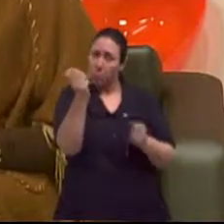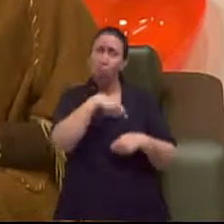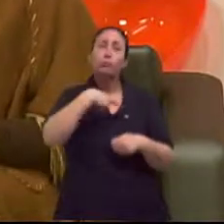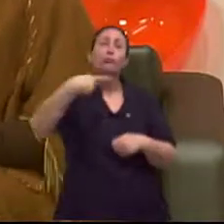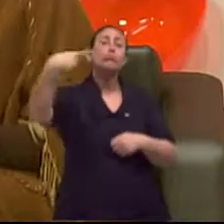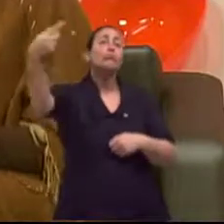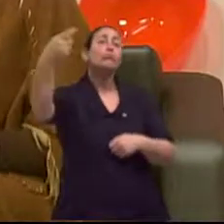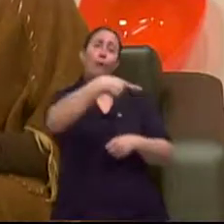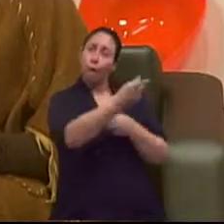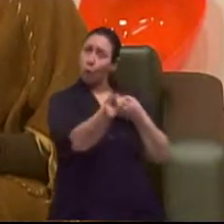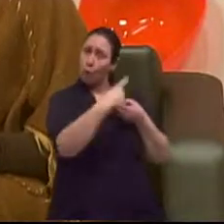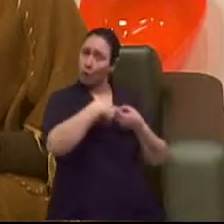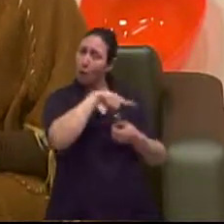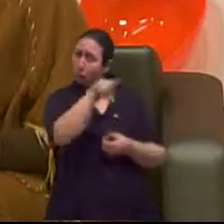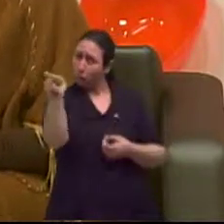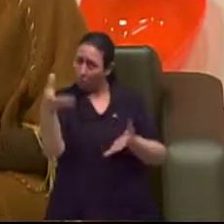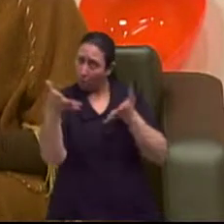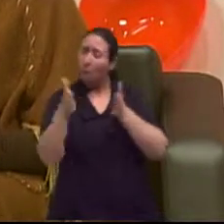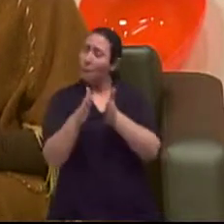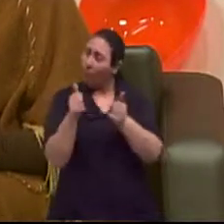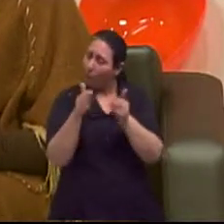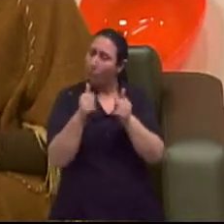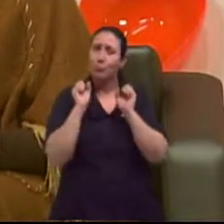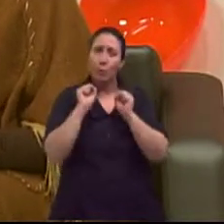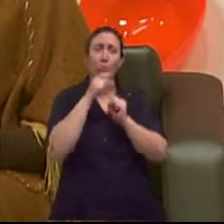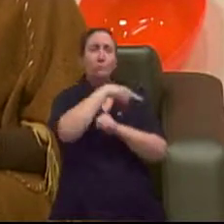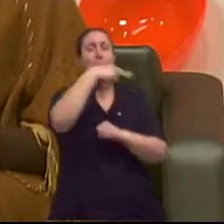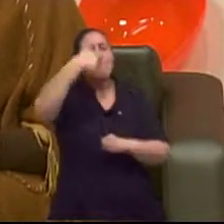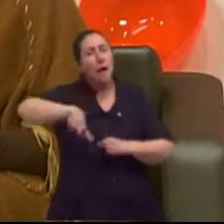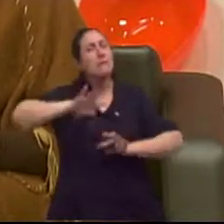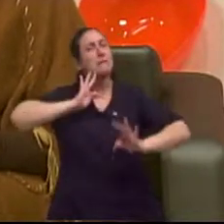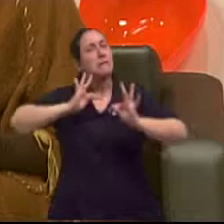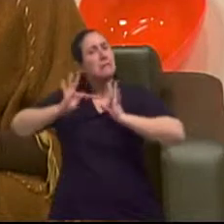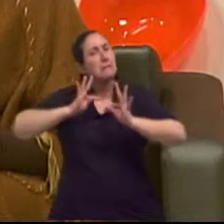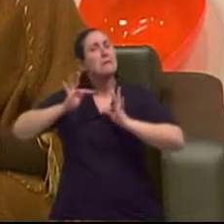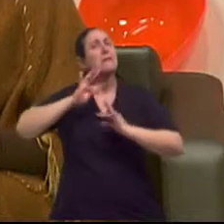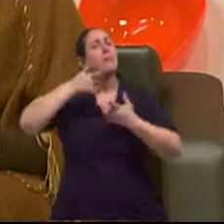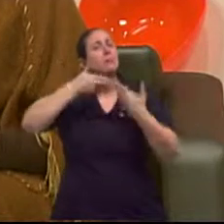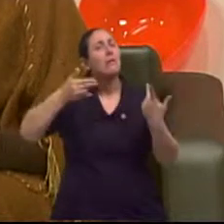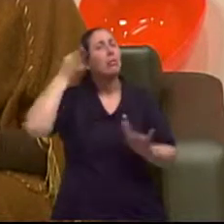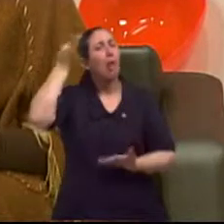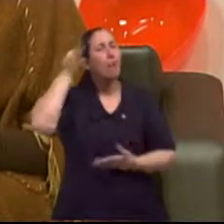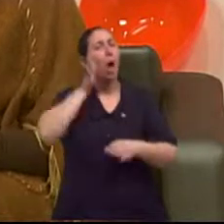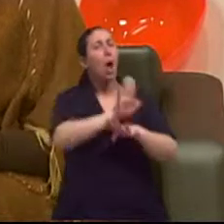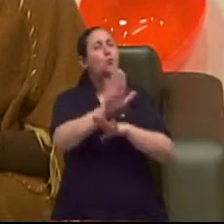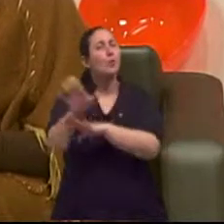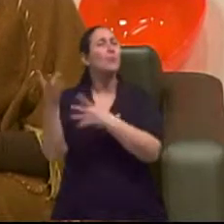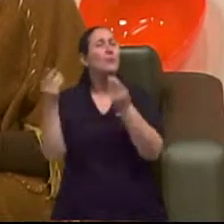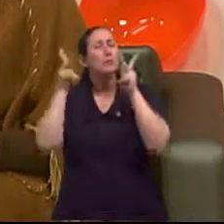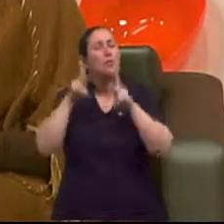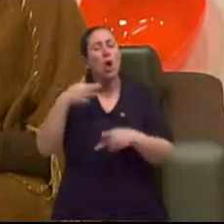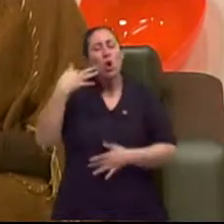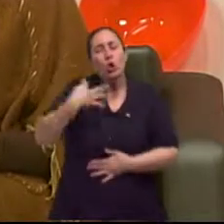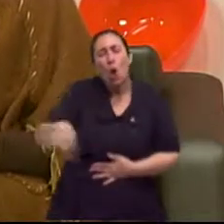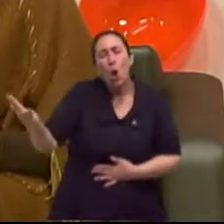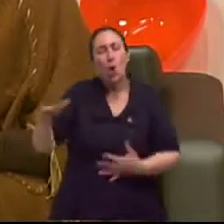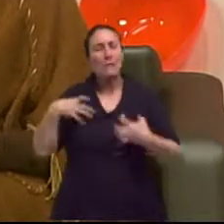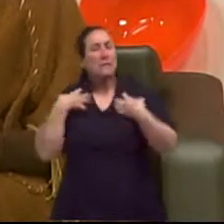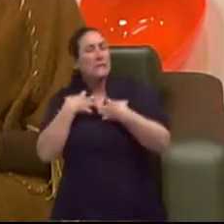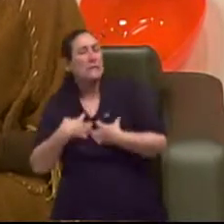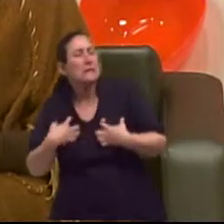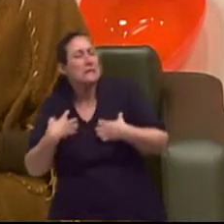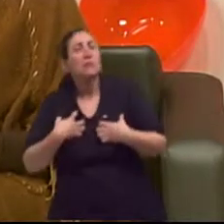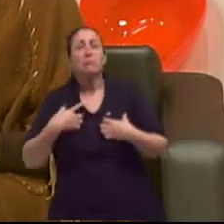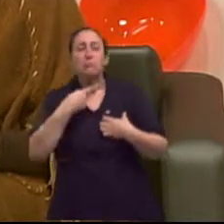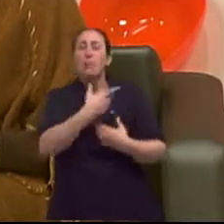voltar. Que a gente fala muito mais sobre essas terapias que estão realmente salvando muita gente da dor e dessa angústia,